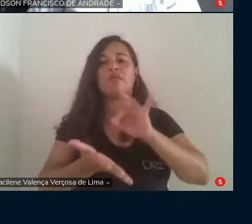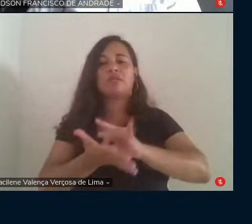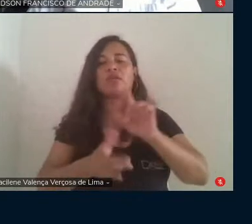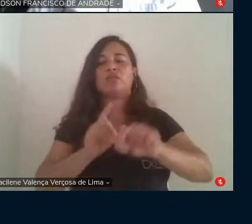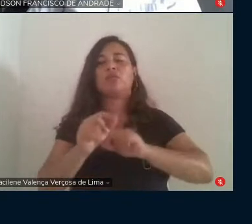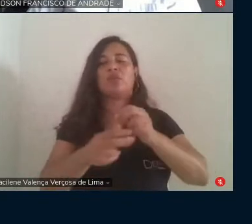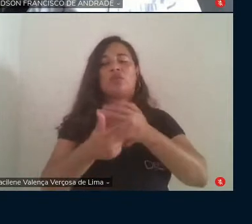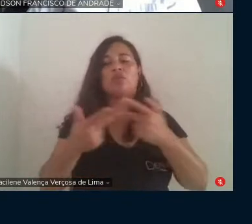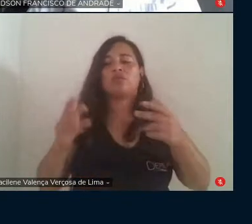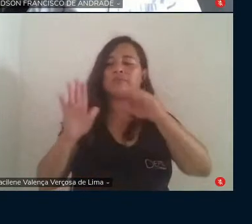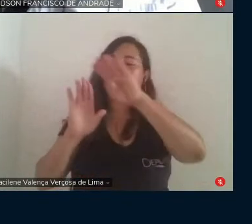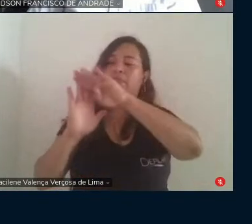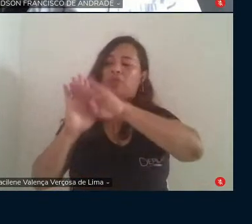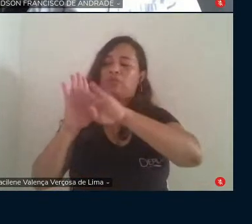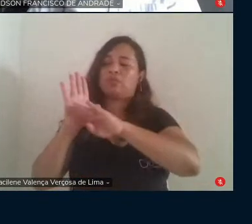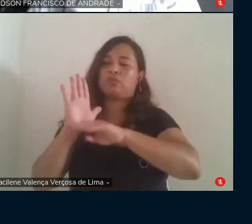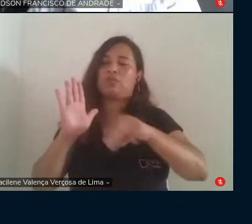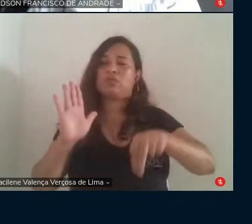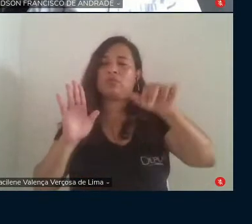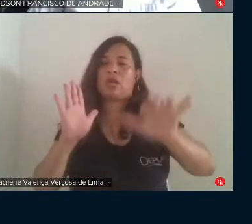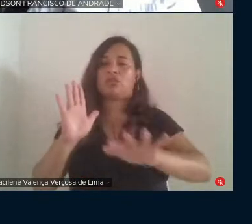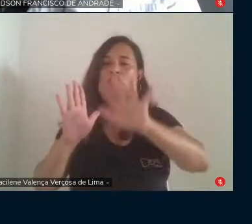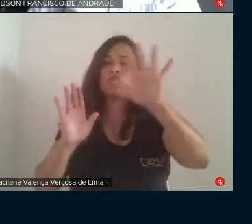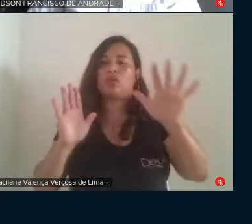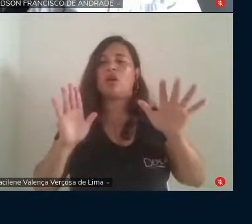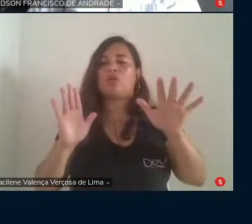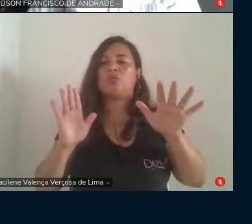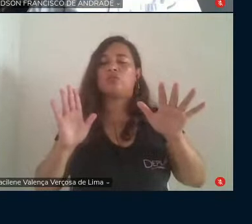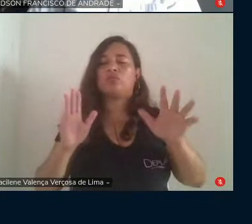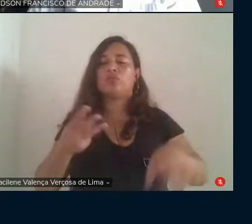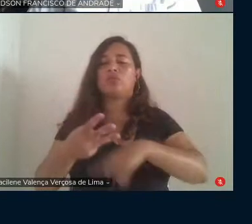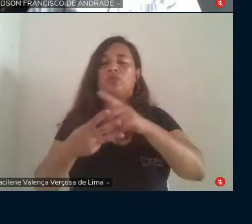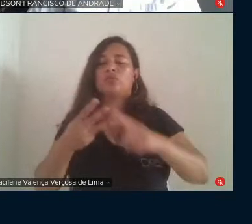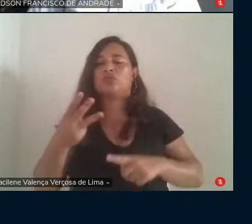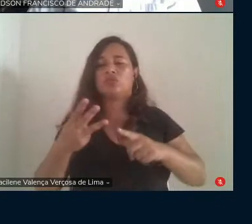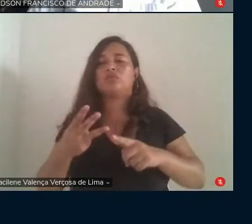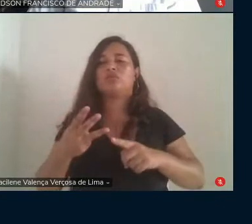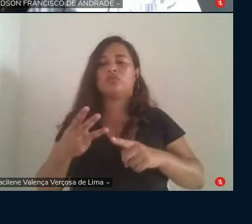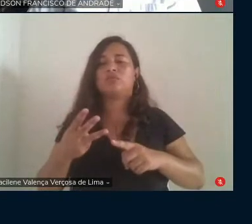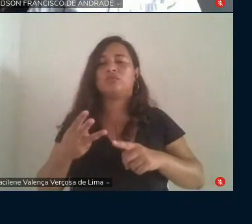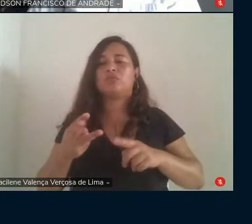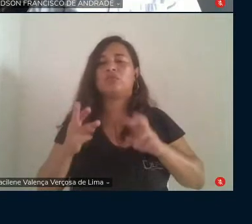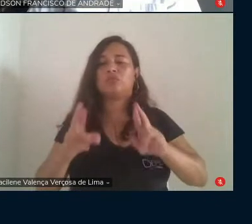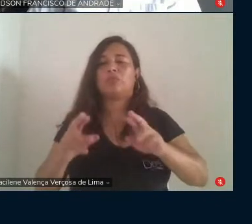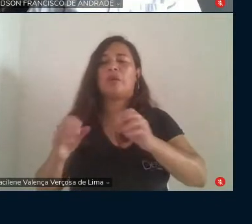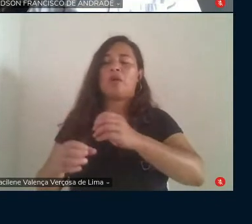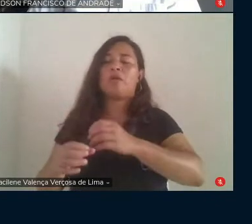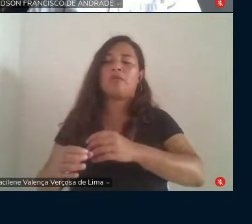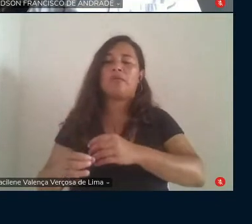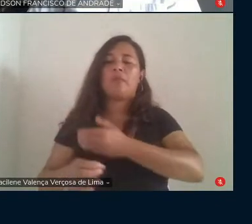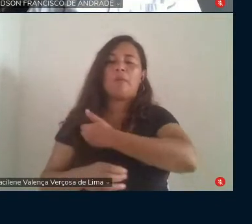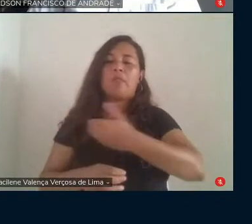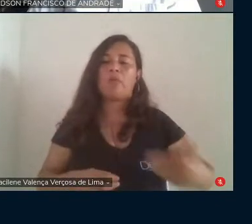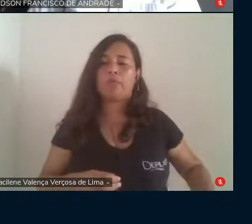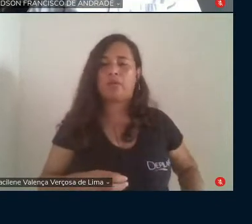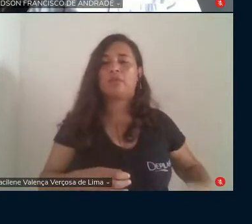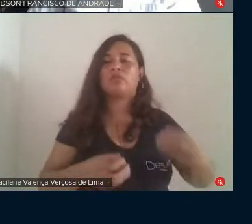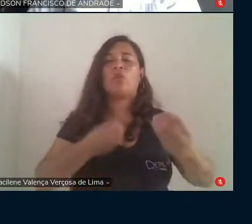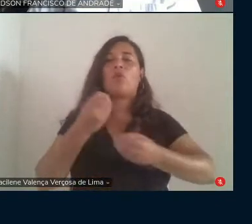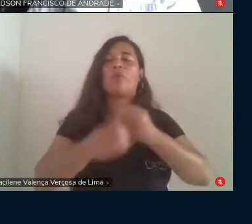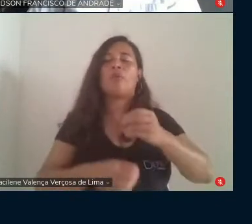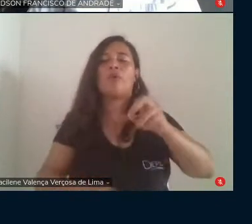nacional, os planos decenais nas três esferas públicas, é importante a gente trabalhar pela revogação